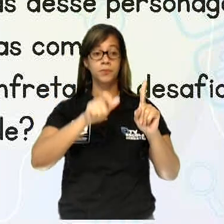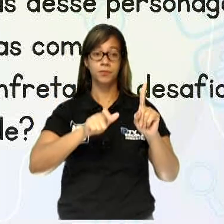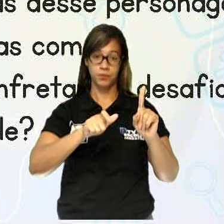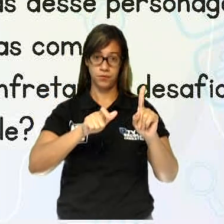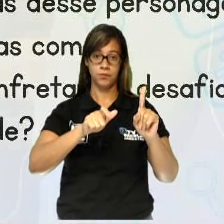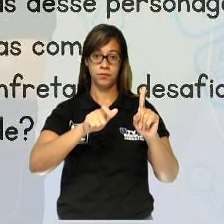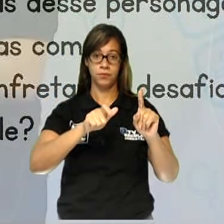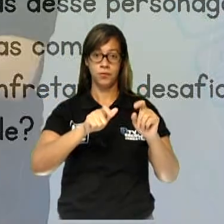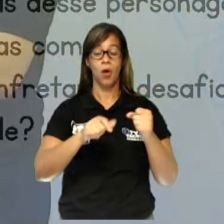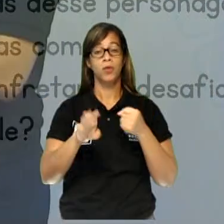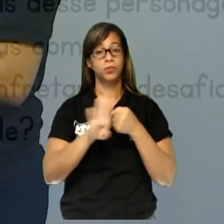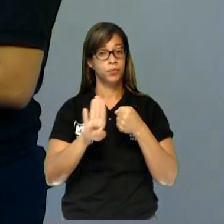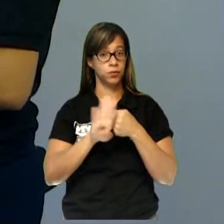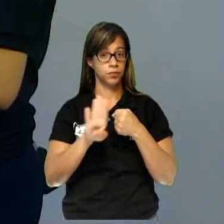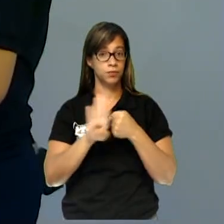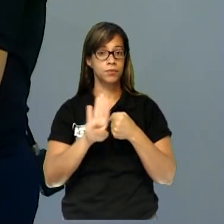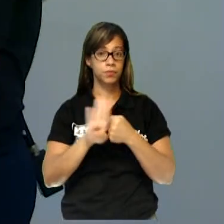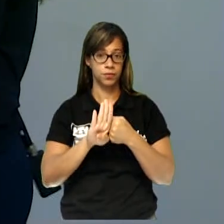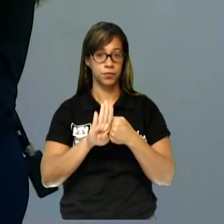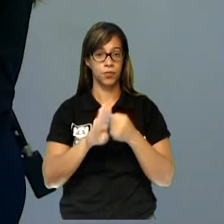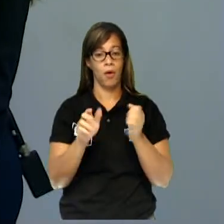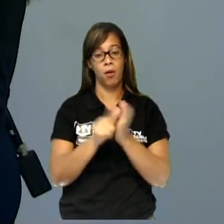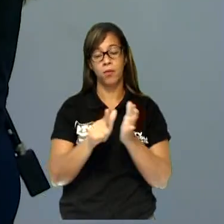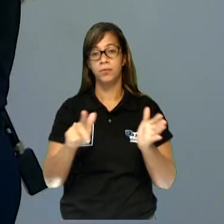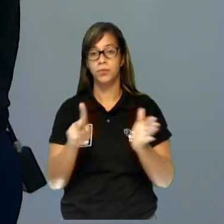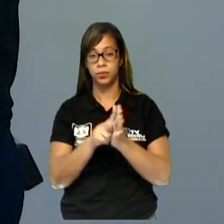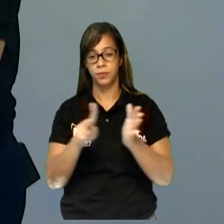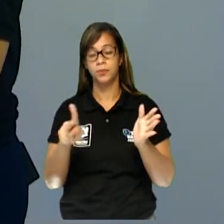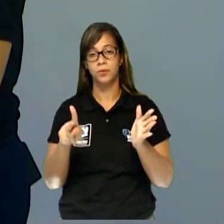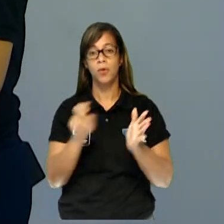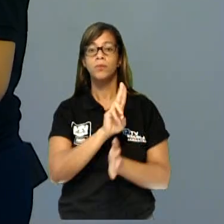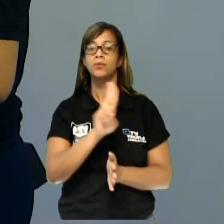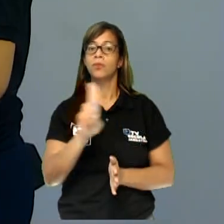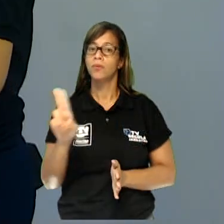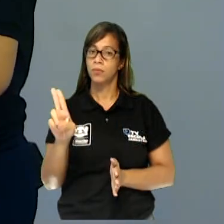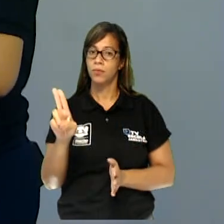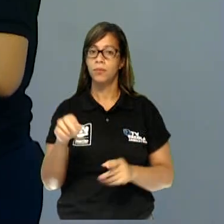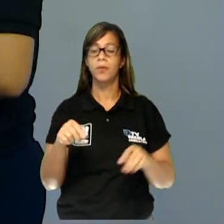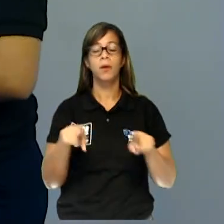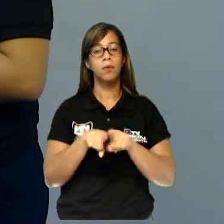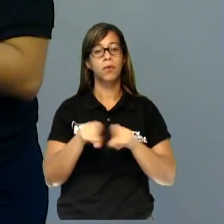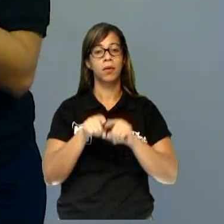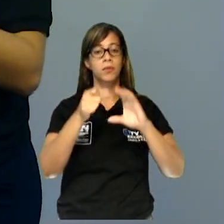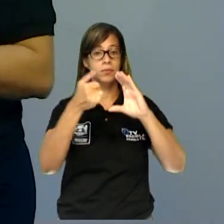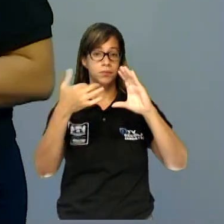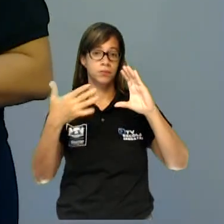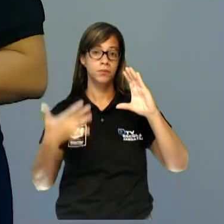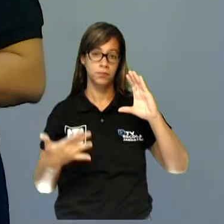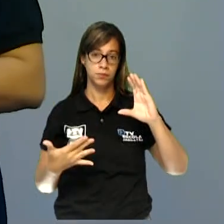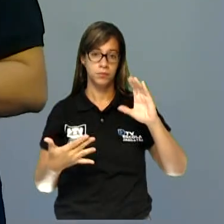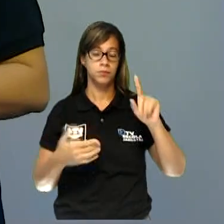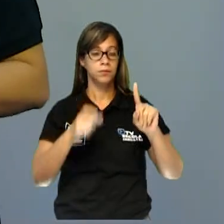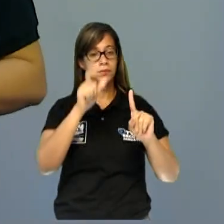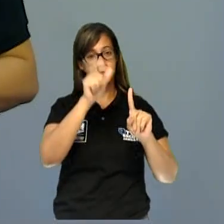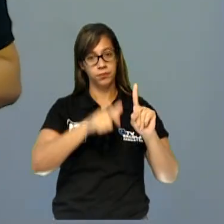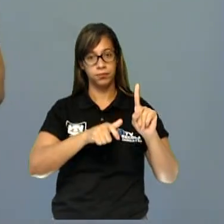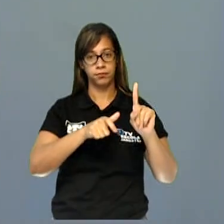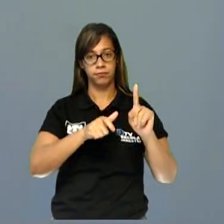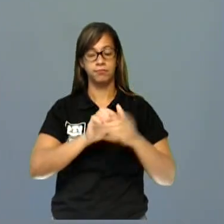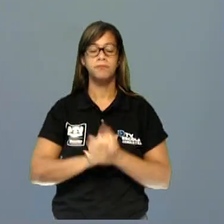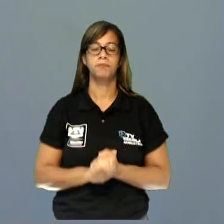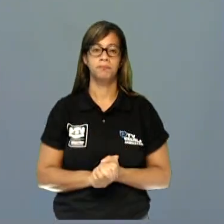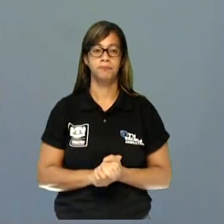subjetivo próprio, ou seja, um nome, e também dando características para esse personagem. Vamos ver aí a minha resposta.